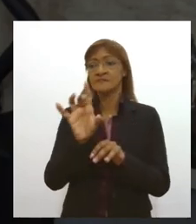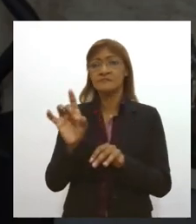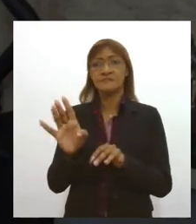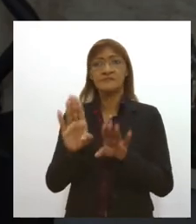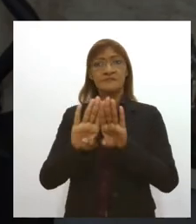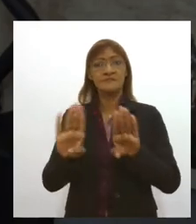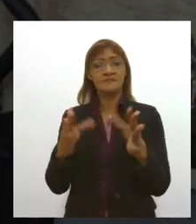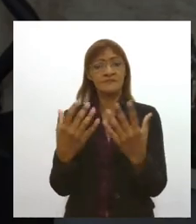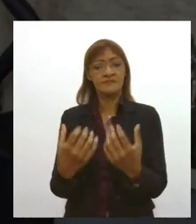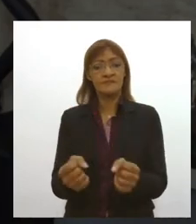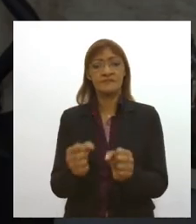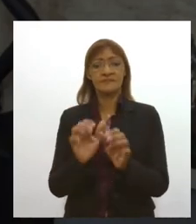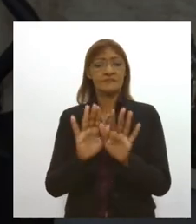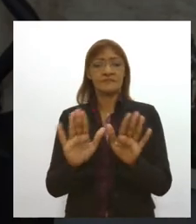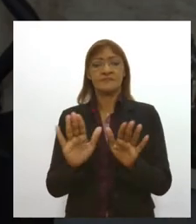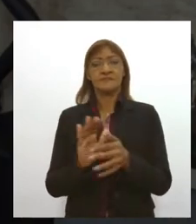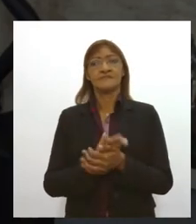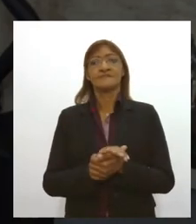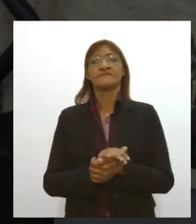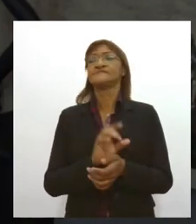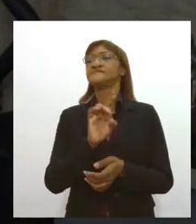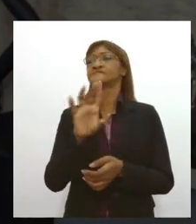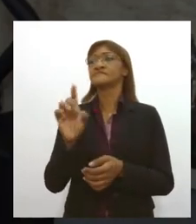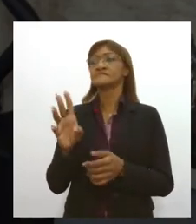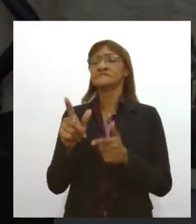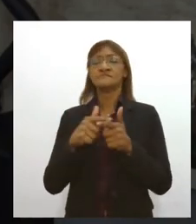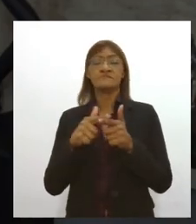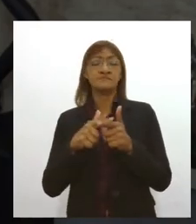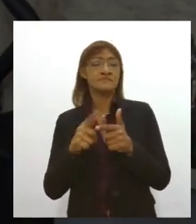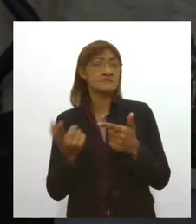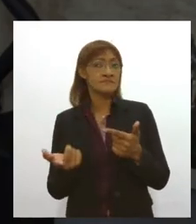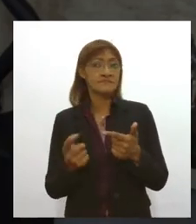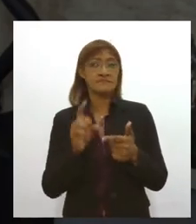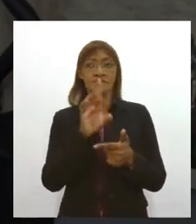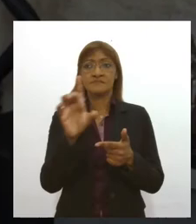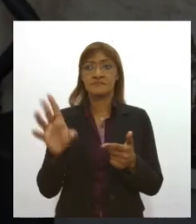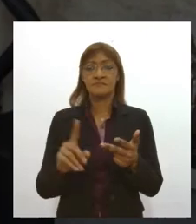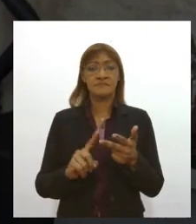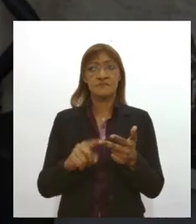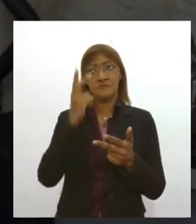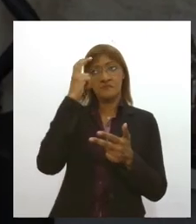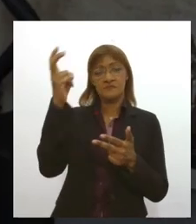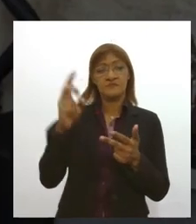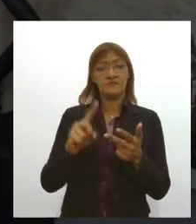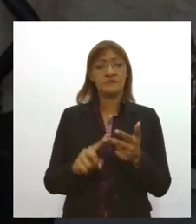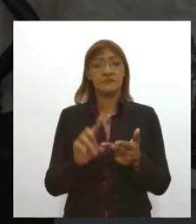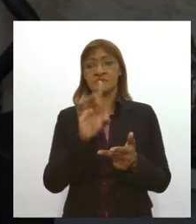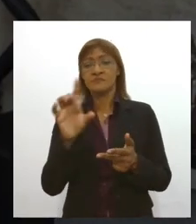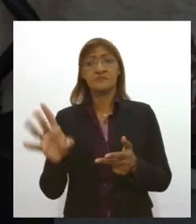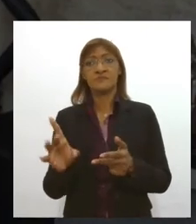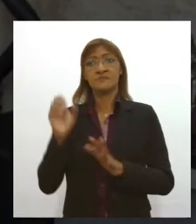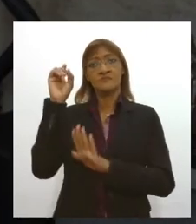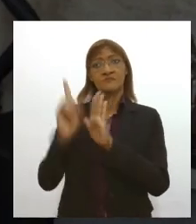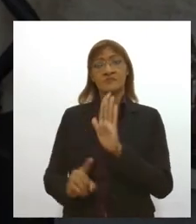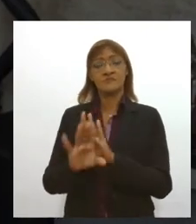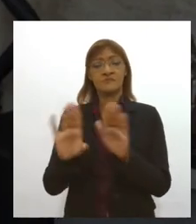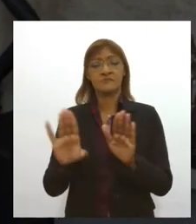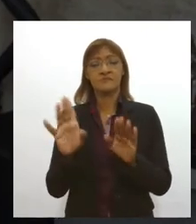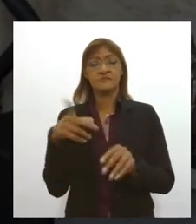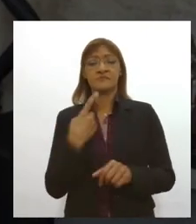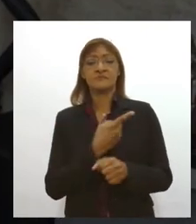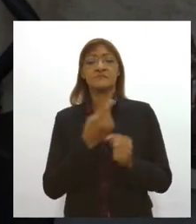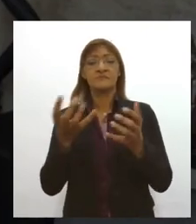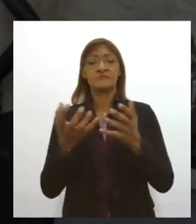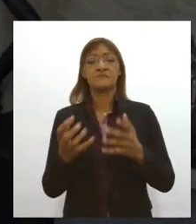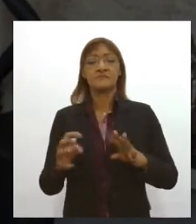as pessoas são cada um com seus problemas cada um com suas competências cada um com o seu jeito e se nós quisermos que